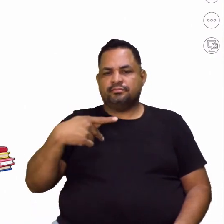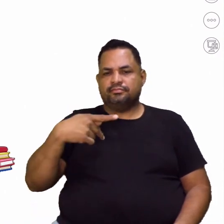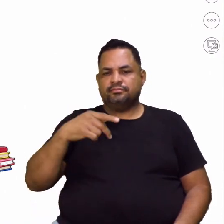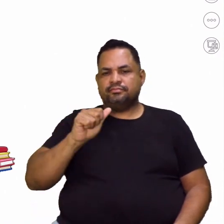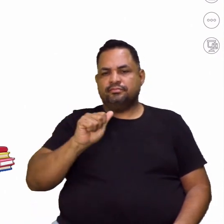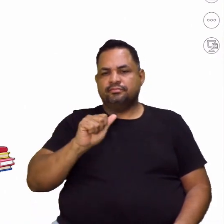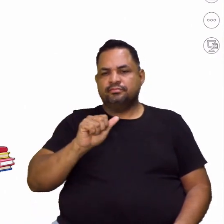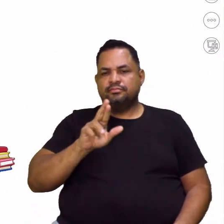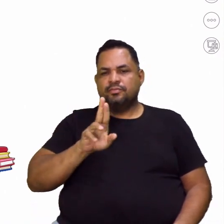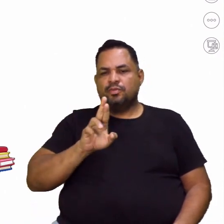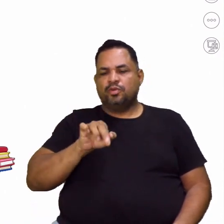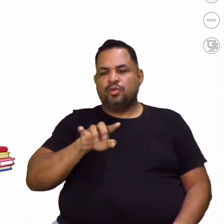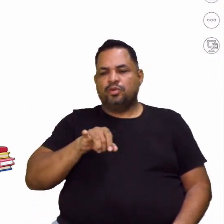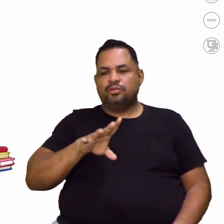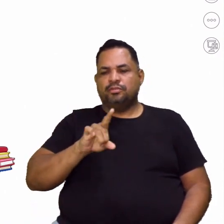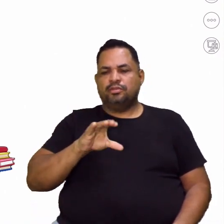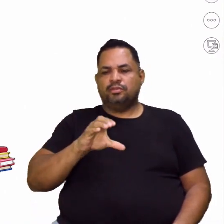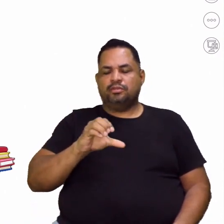Parônimos.